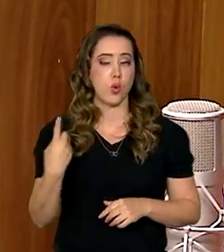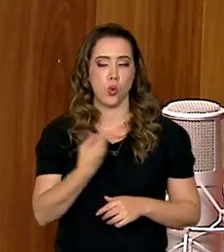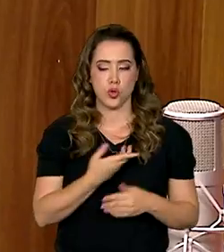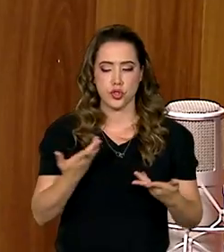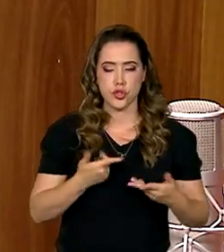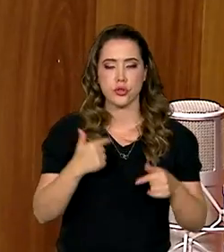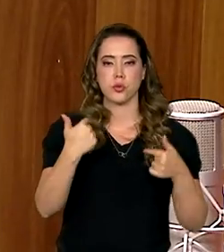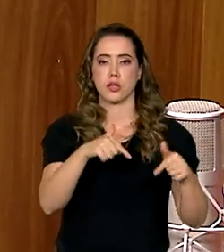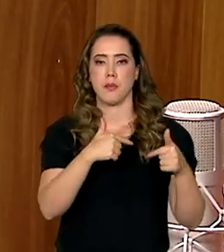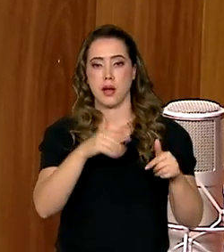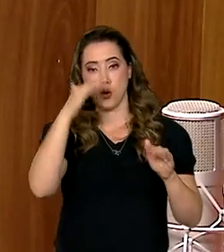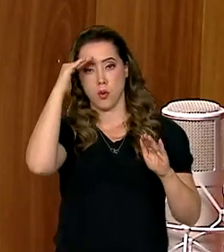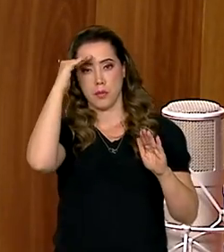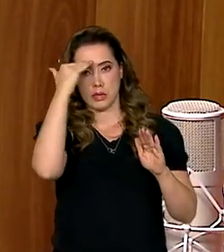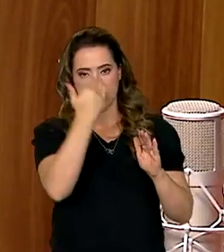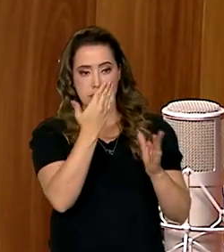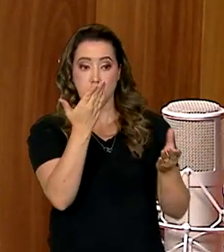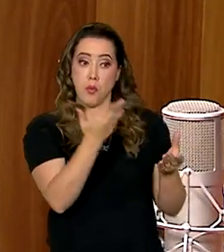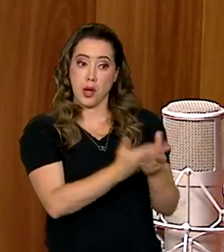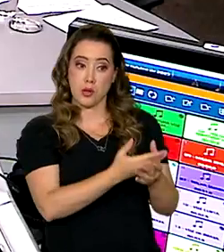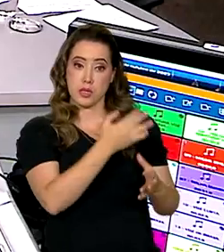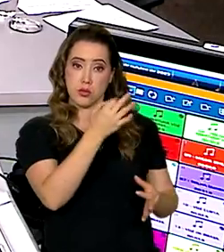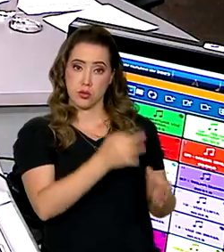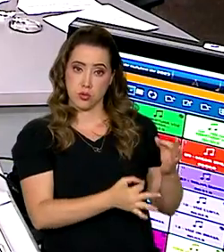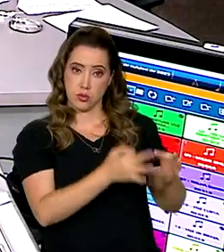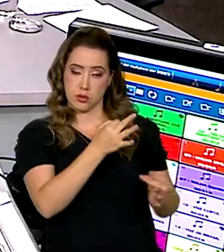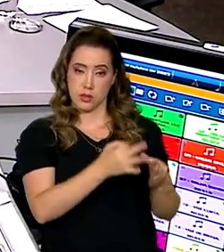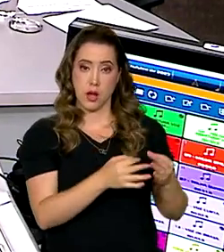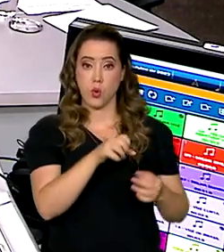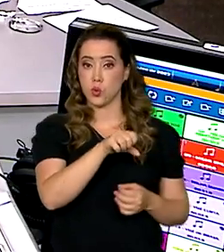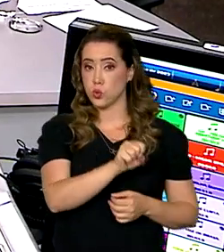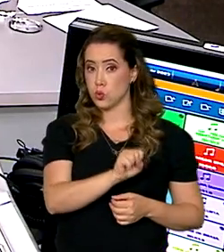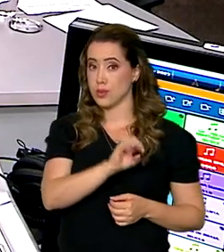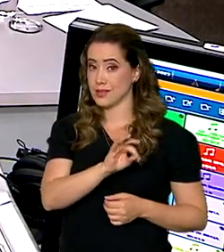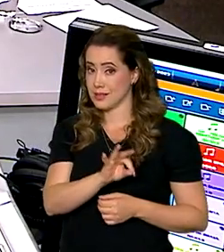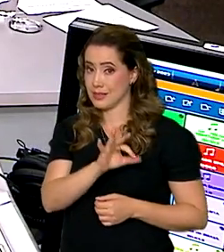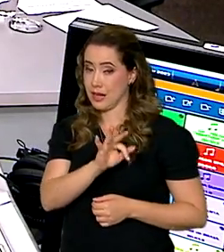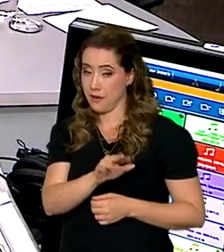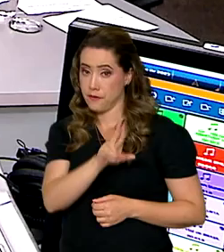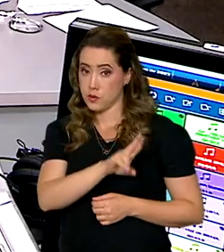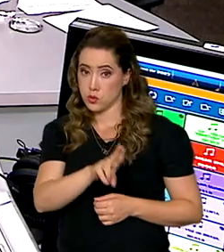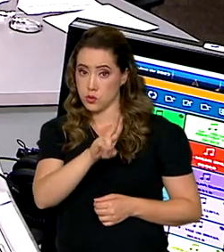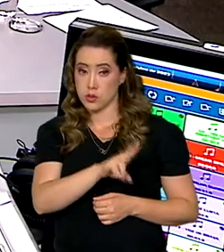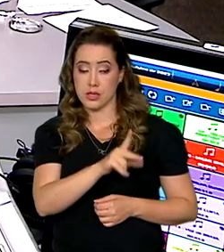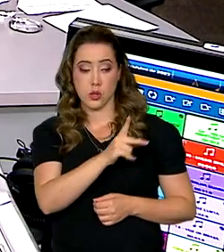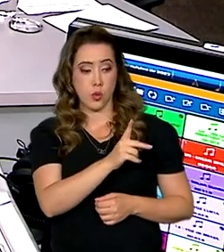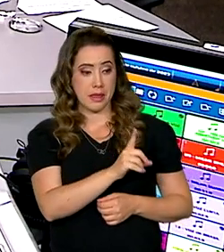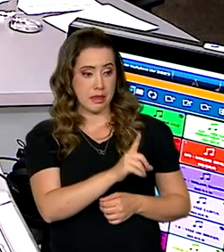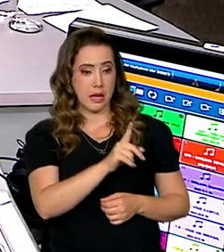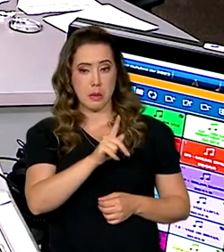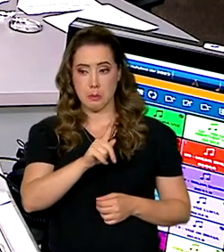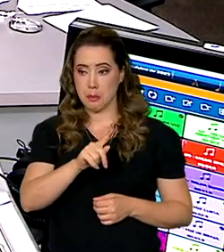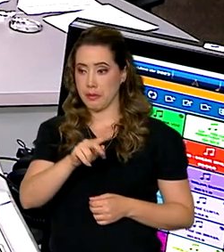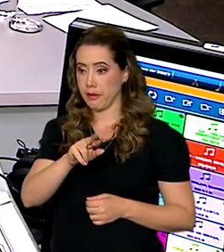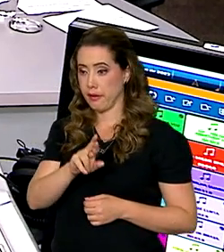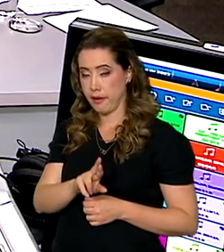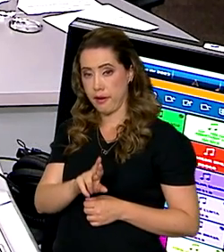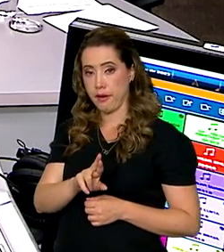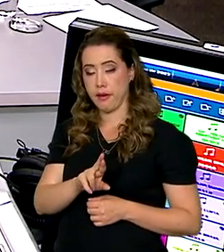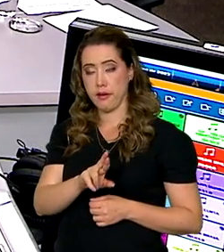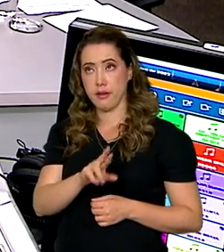cumpre uma decisão judicial, inclusive do Supremo Tribunal Federal, por meio de uma DPF, que é a DPF